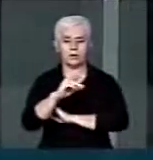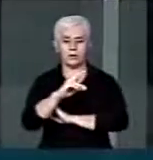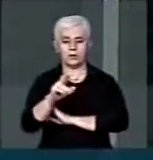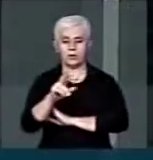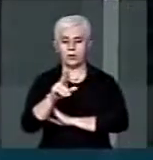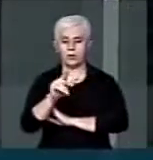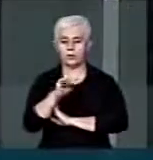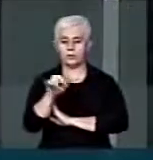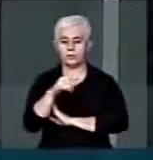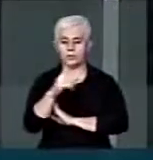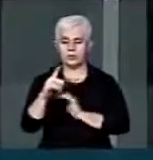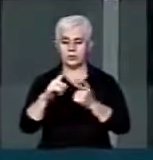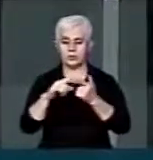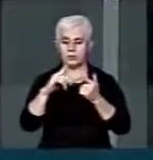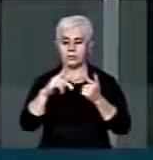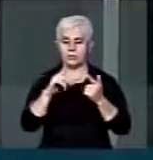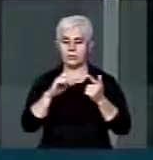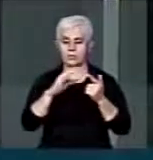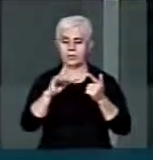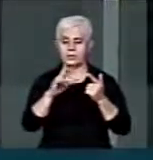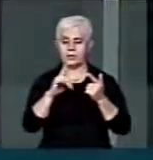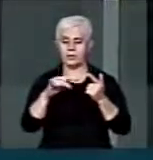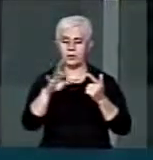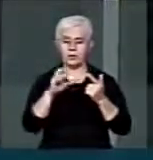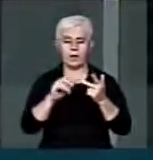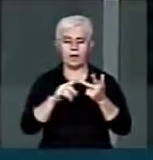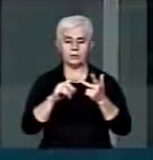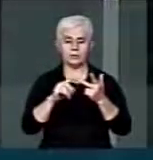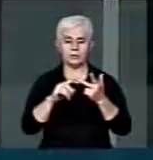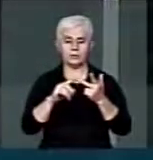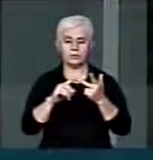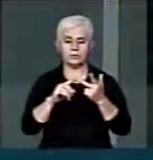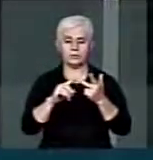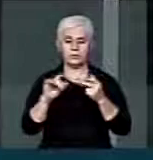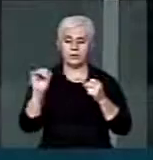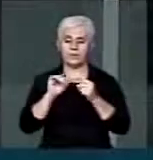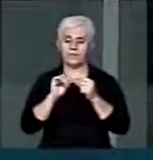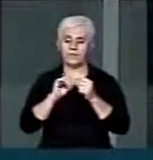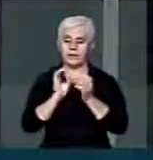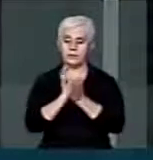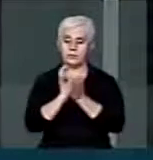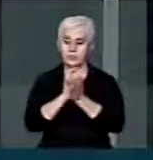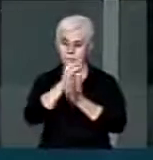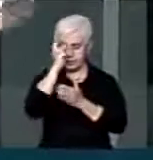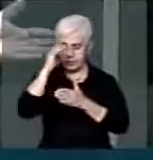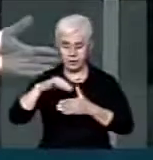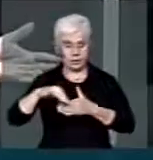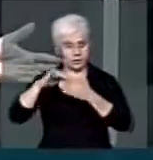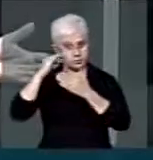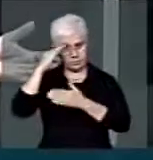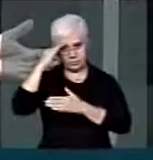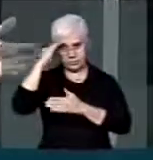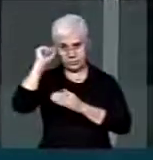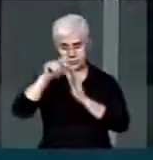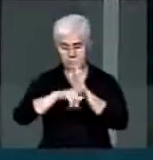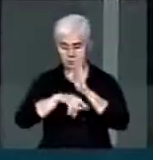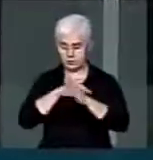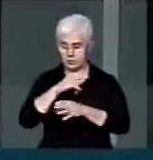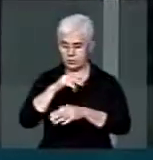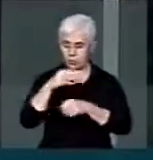peculato, concussão, praticados pelas autoridades, no âmbito municipal,